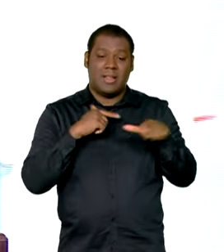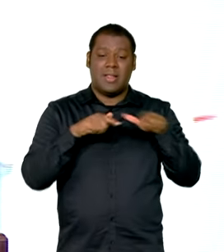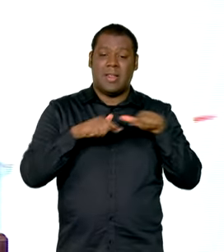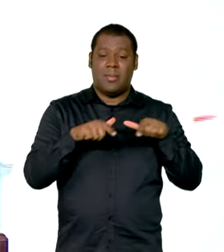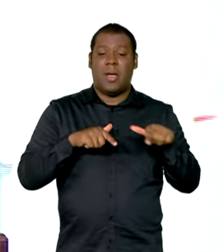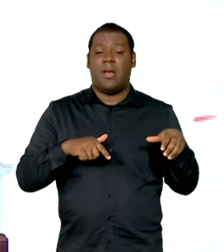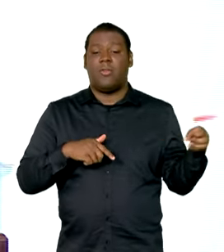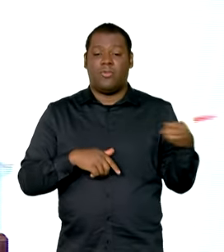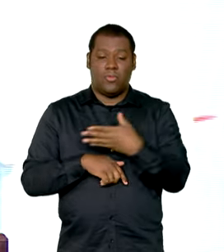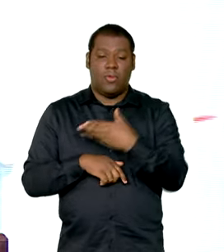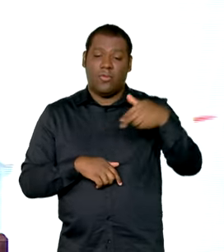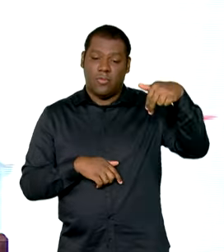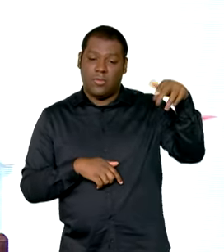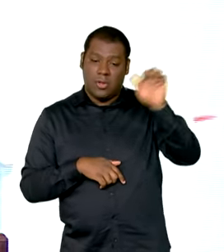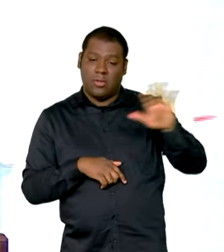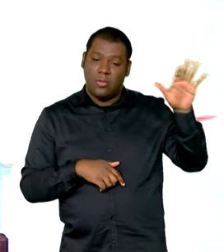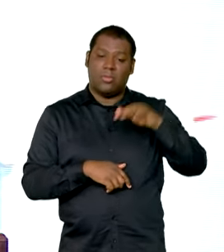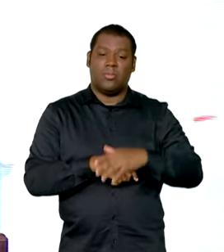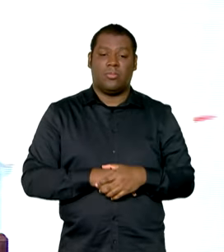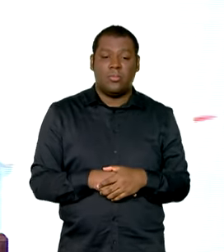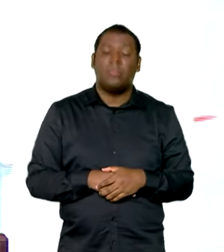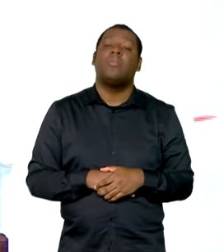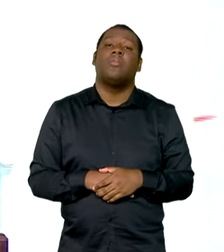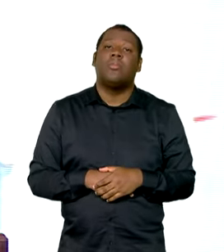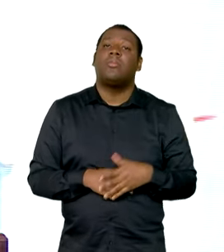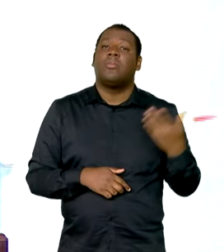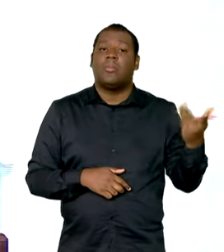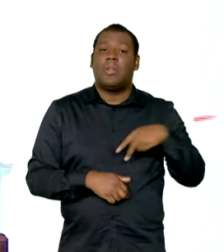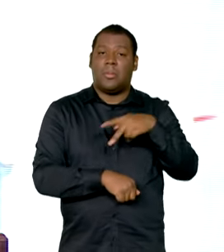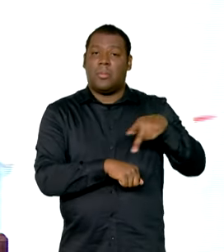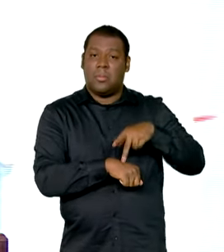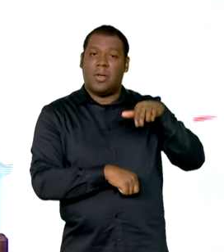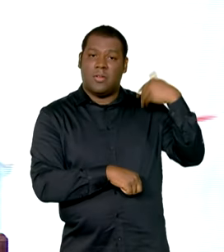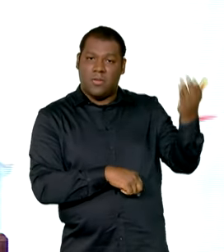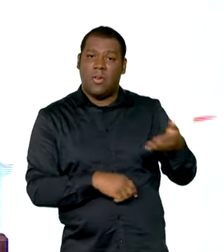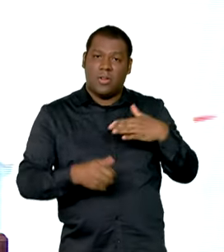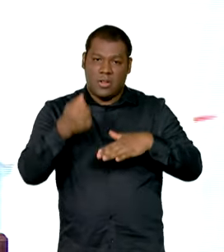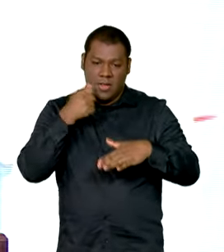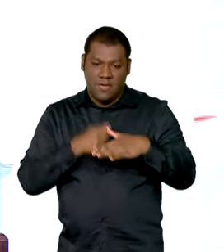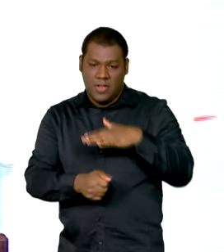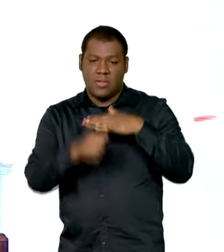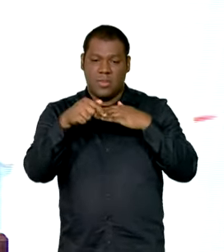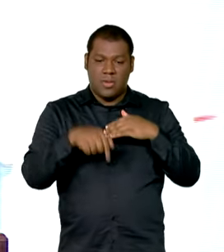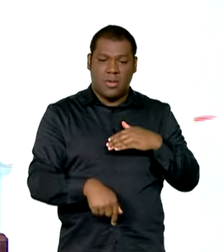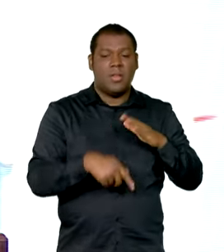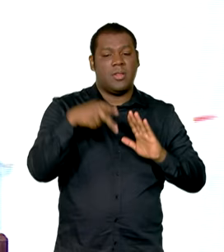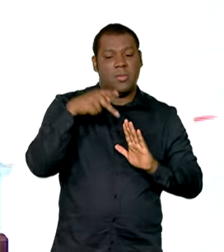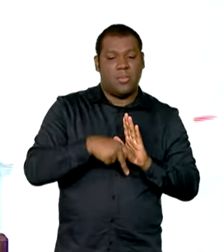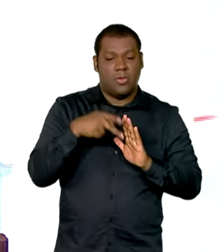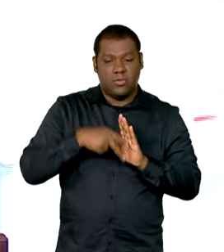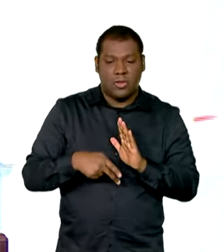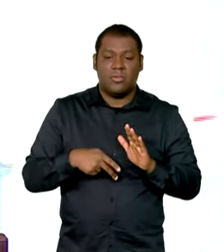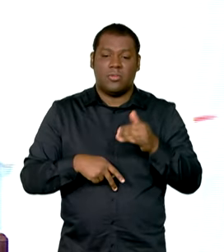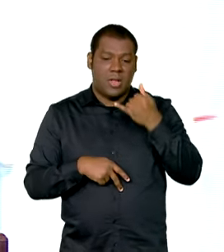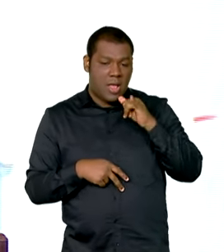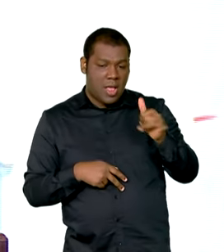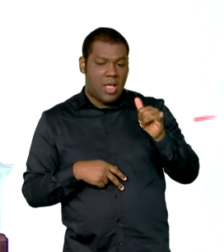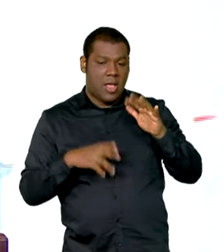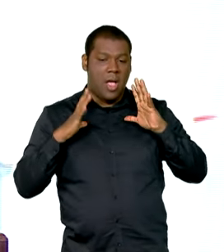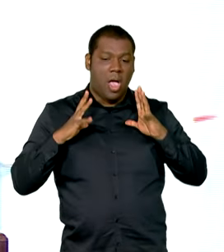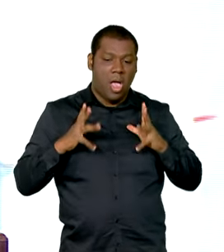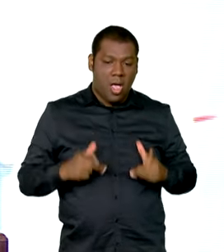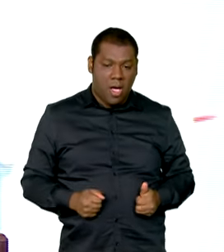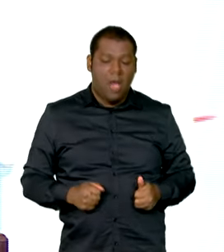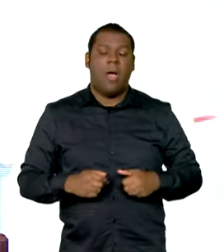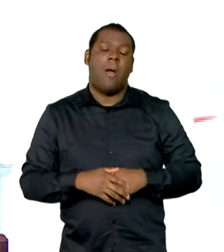atrair investimentos em projetos de geração de energia limpa para expandir nosso parque de transmissão